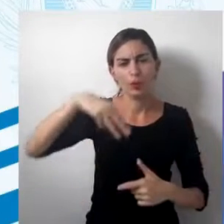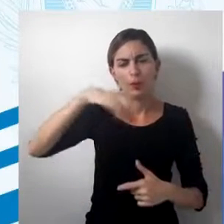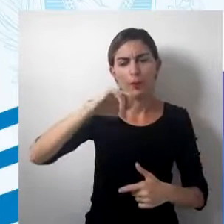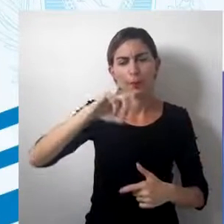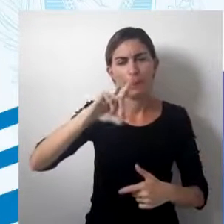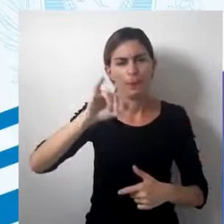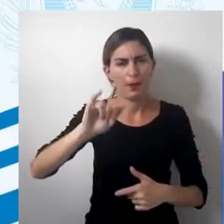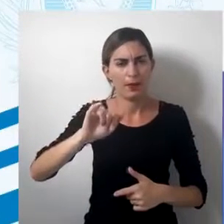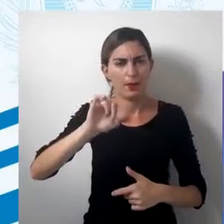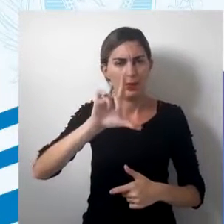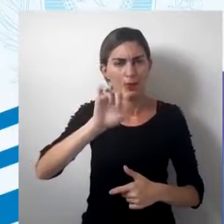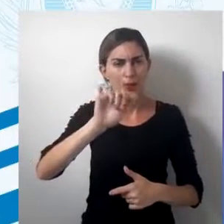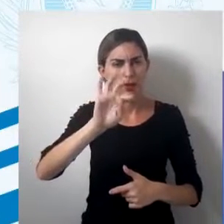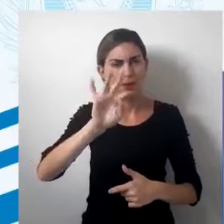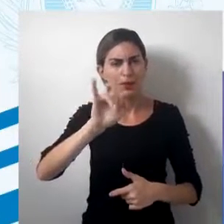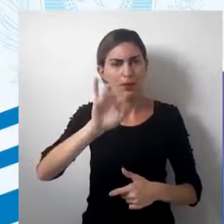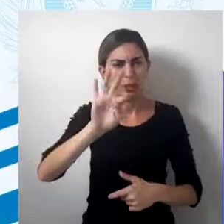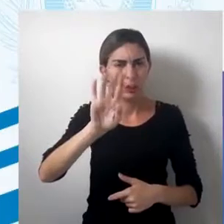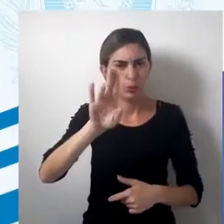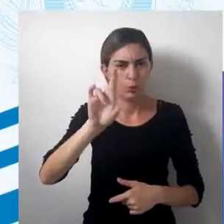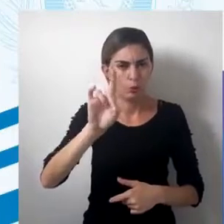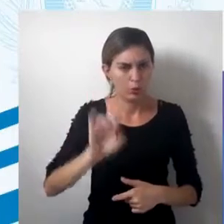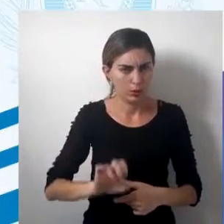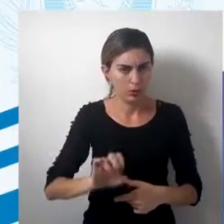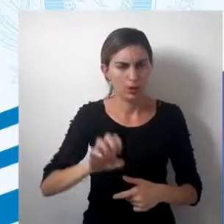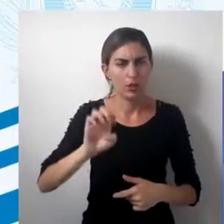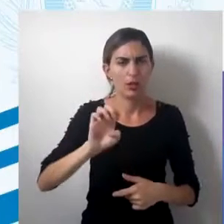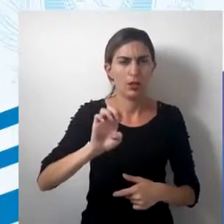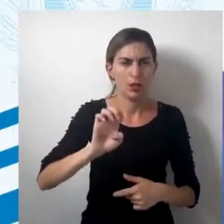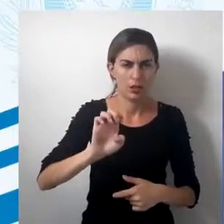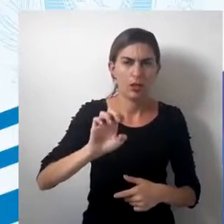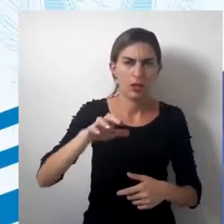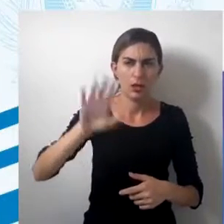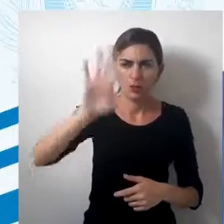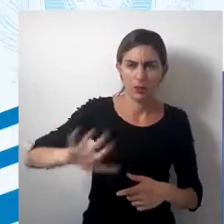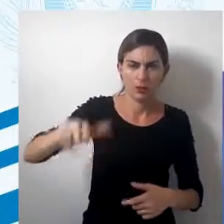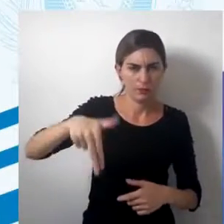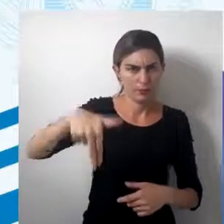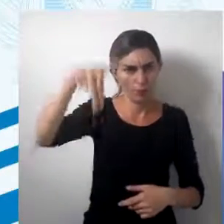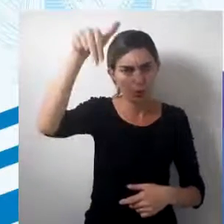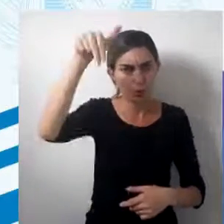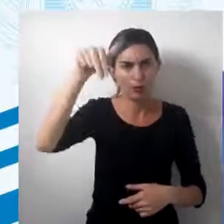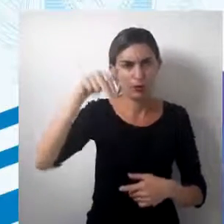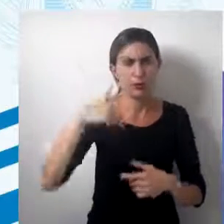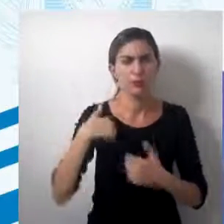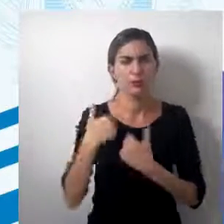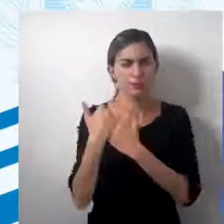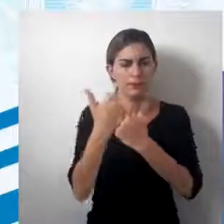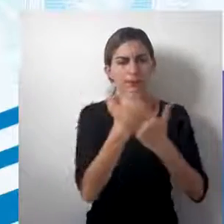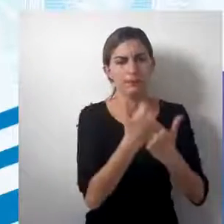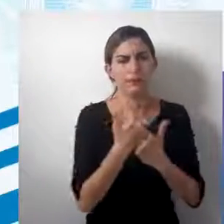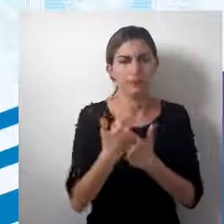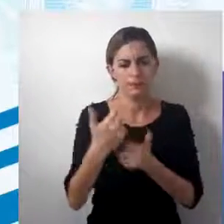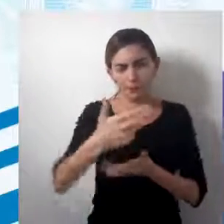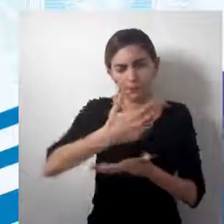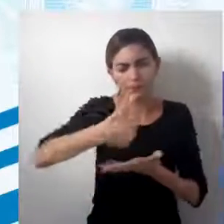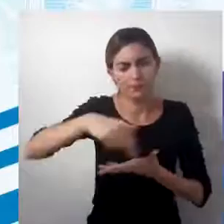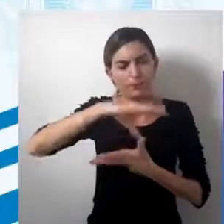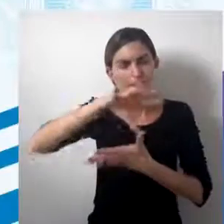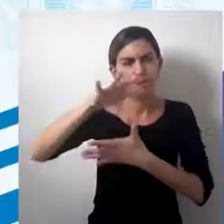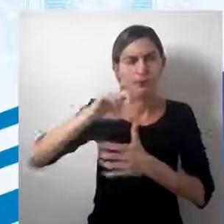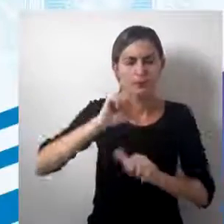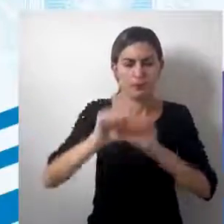médias latitudes, principalmente as regiões de média latitude do Hemisfério Norte. As projeções cartográficas, elas foram se